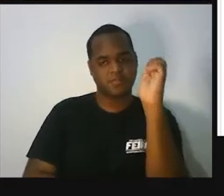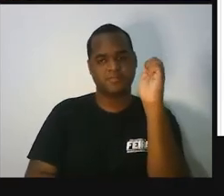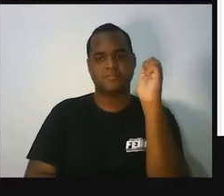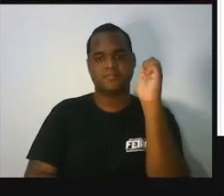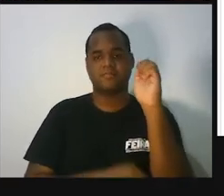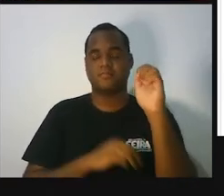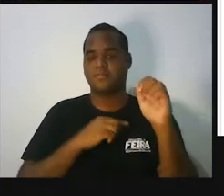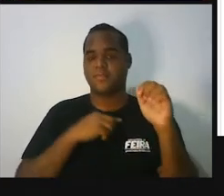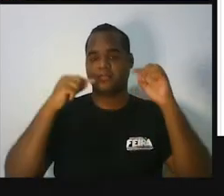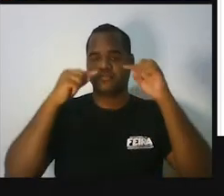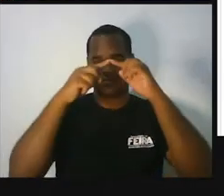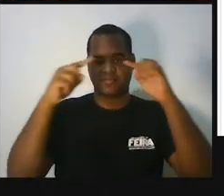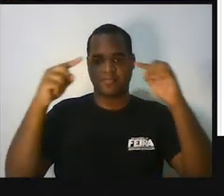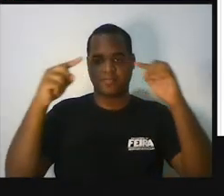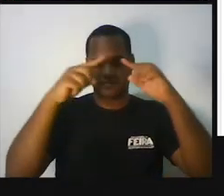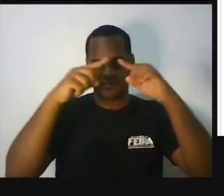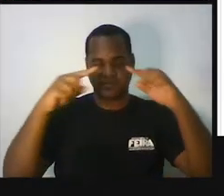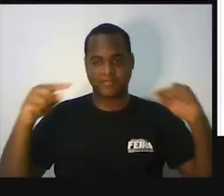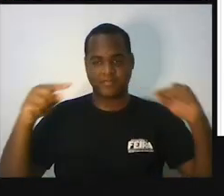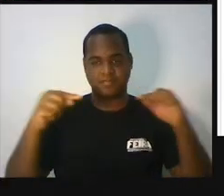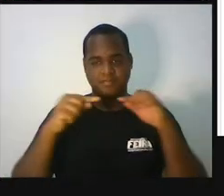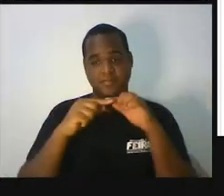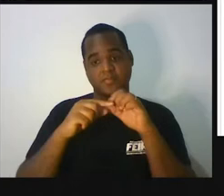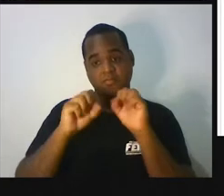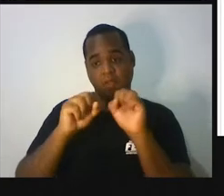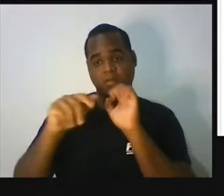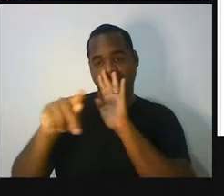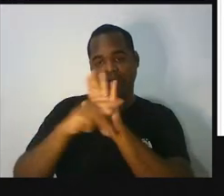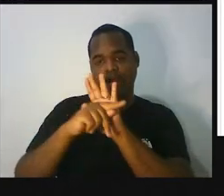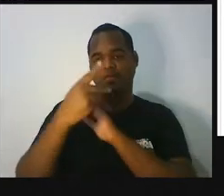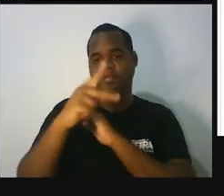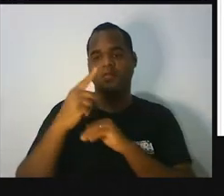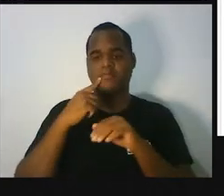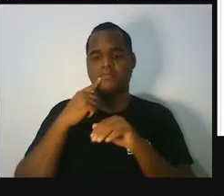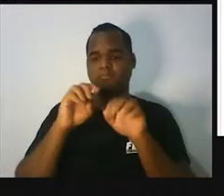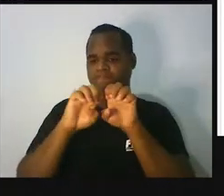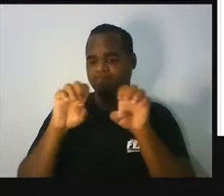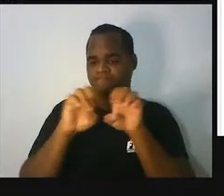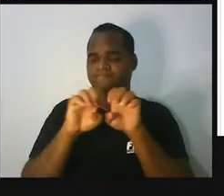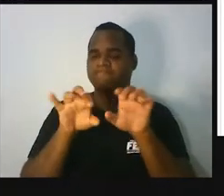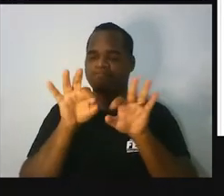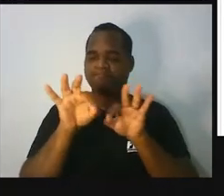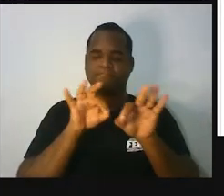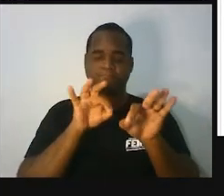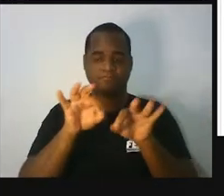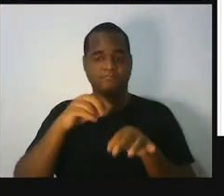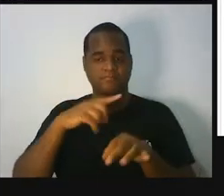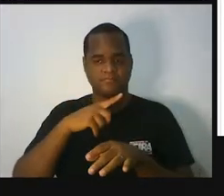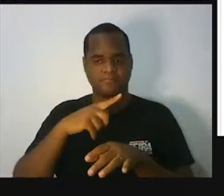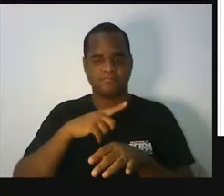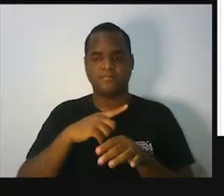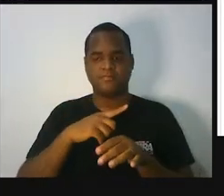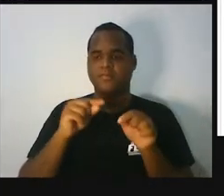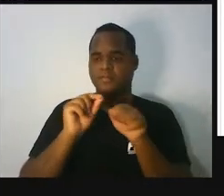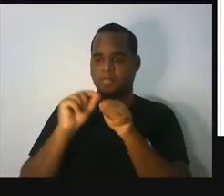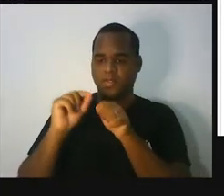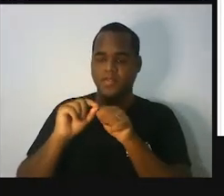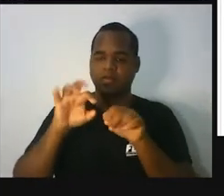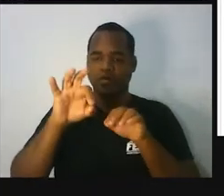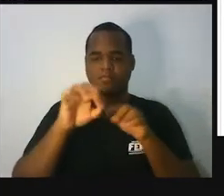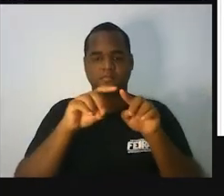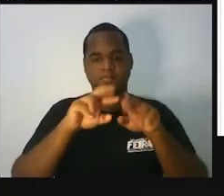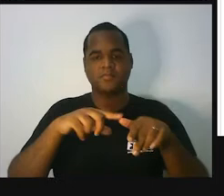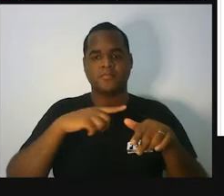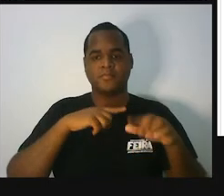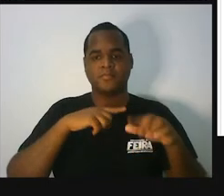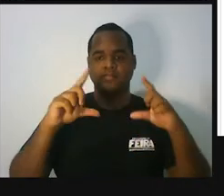Onde parte da estrutura está formada, eu fiz ali uma figura de um